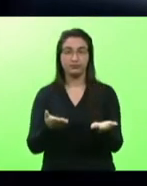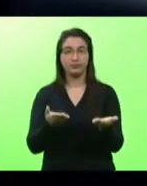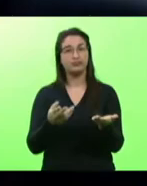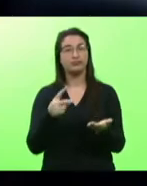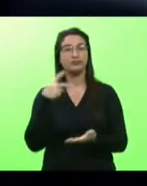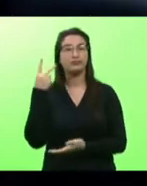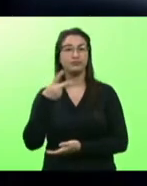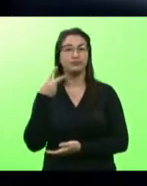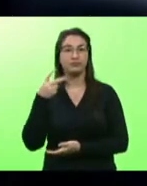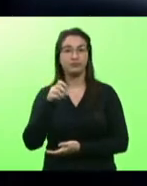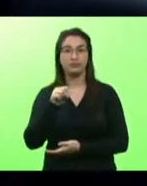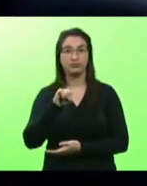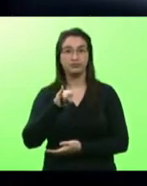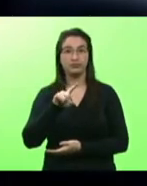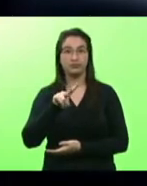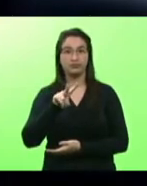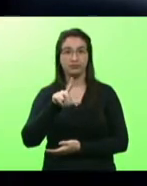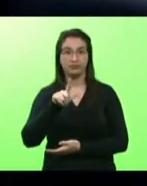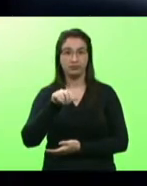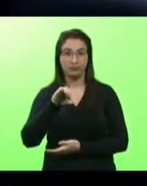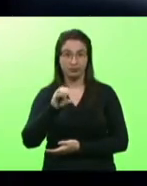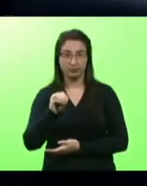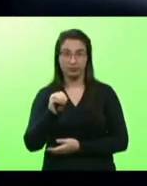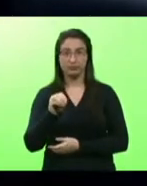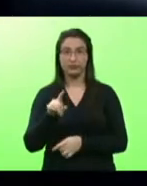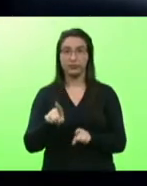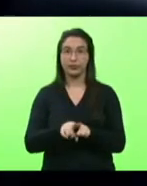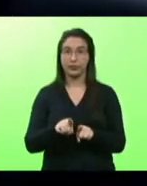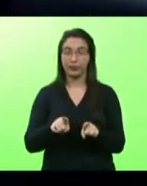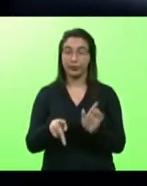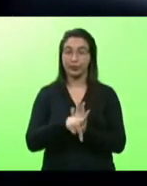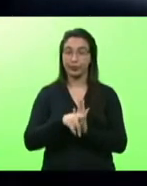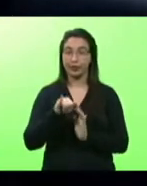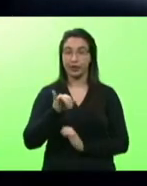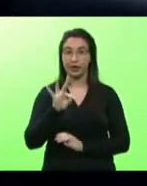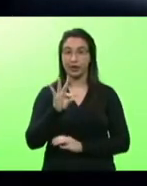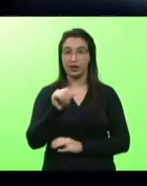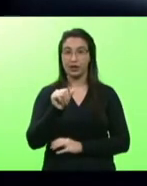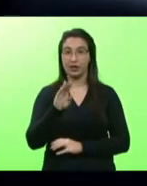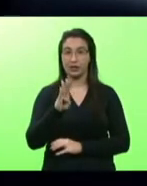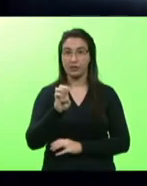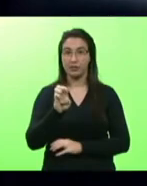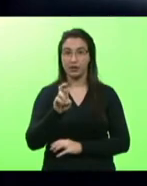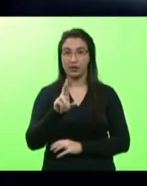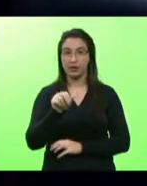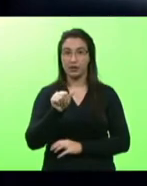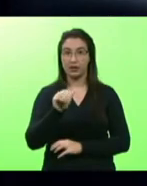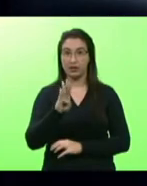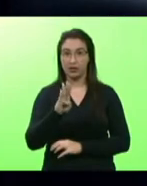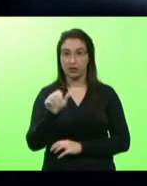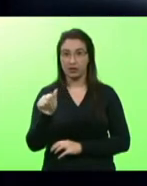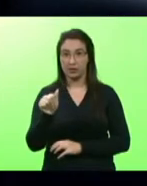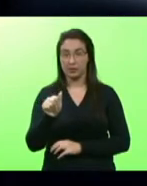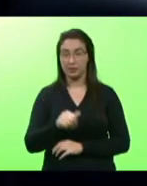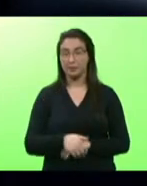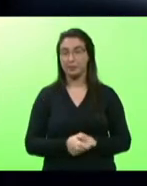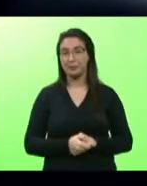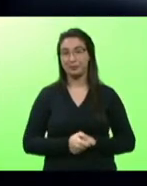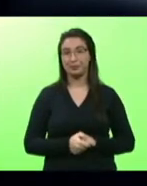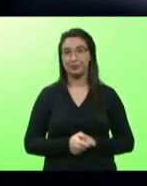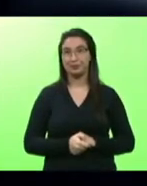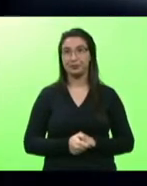Nova Itaberaba que também está aqui acompanhando esta sessão hoje de manhã